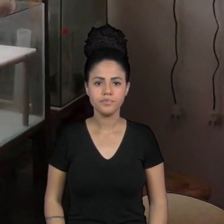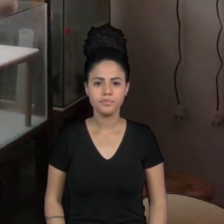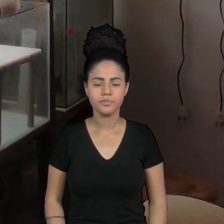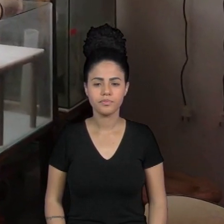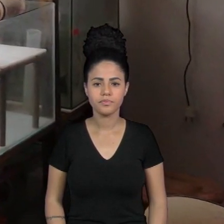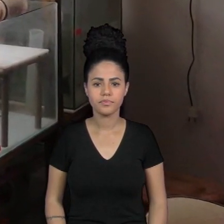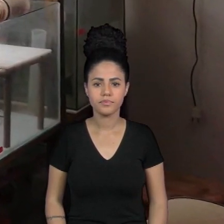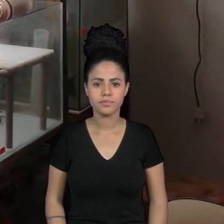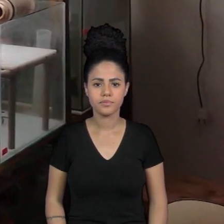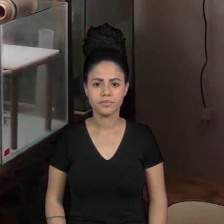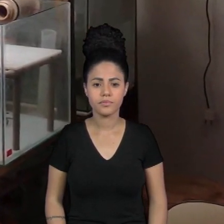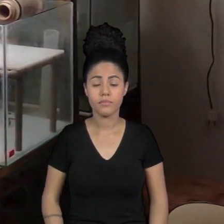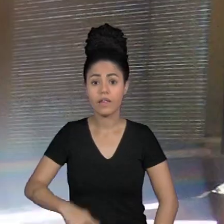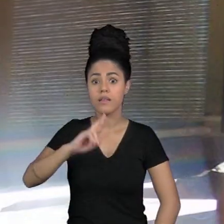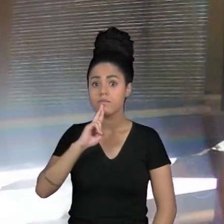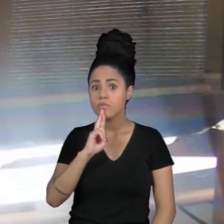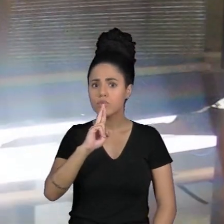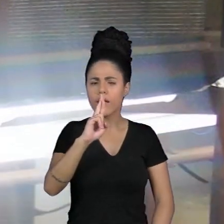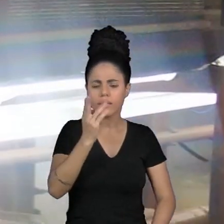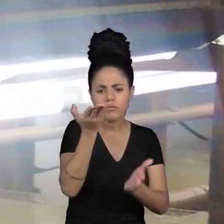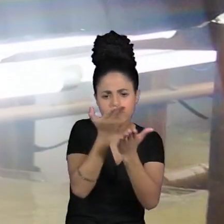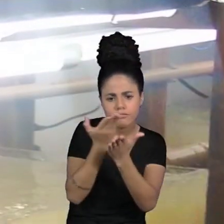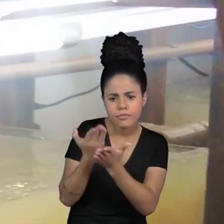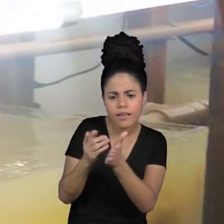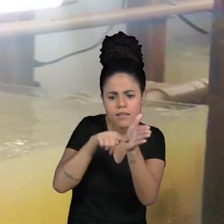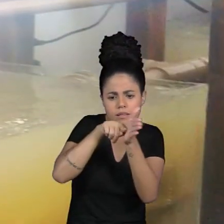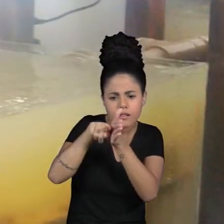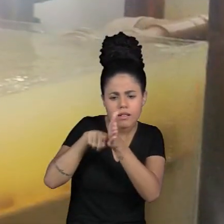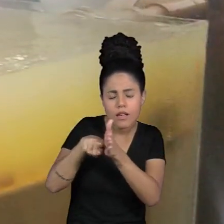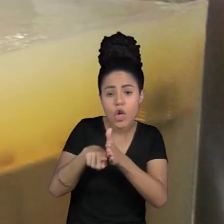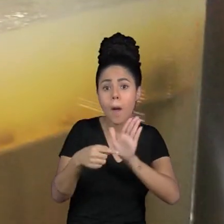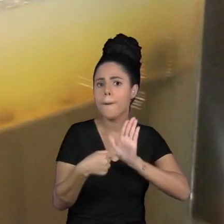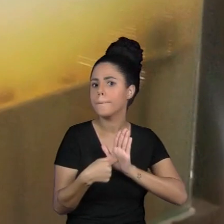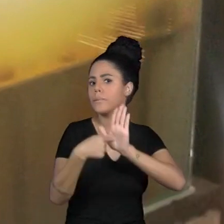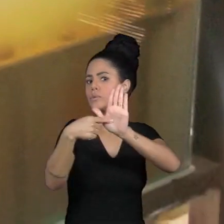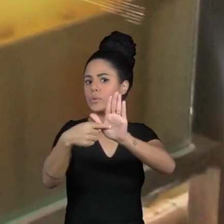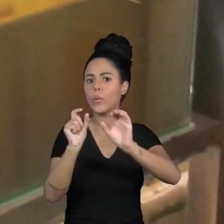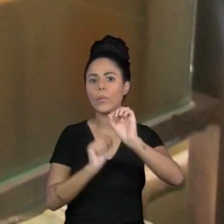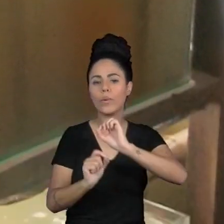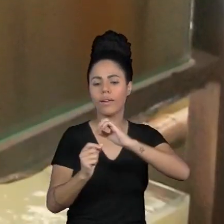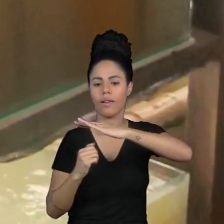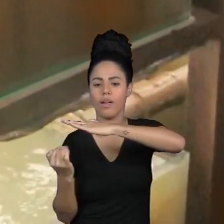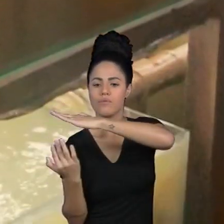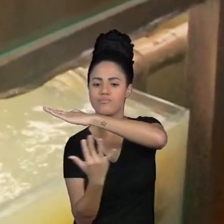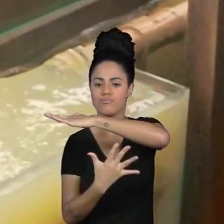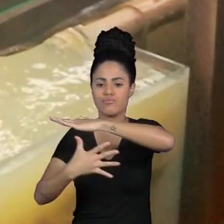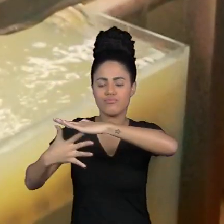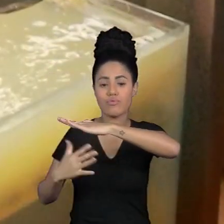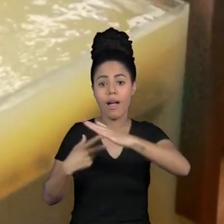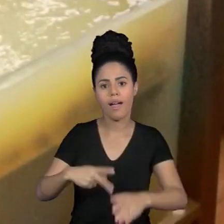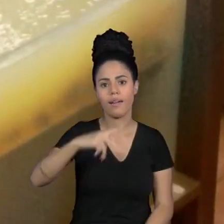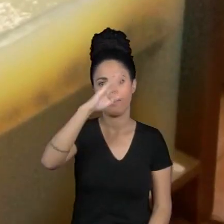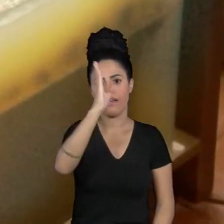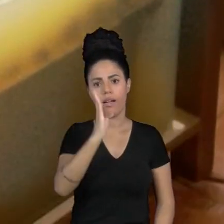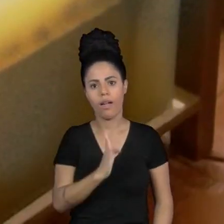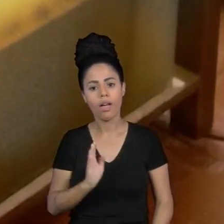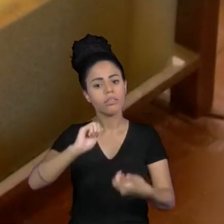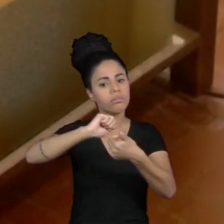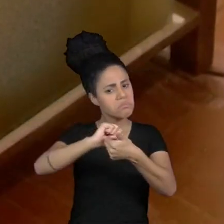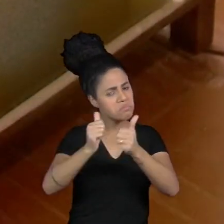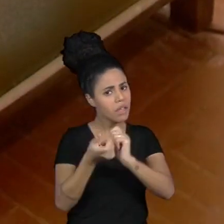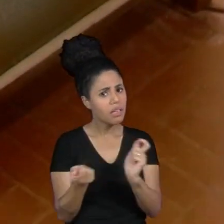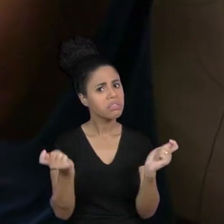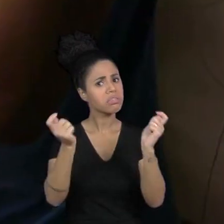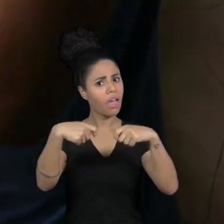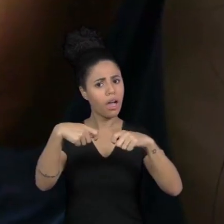os resultados do estudo mostraram que corais brasileiros tem maior capacidade de se adaptar às novas